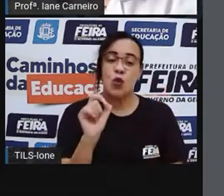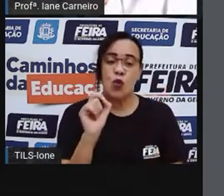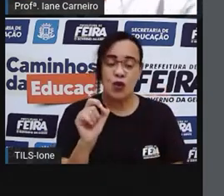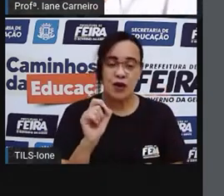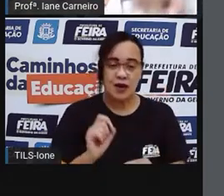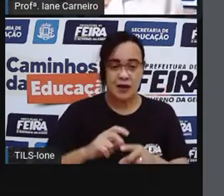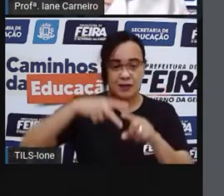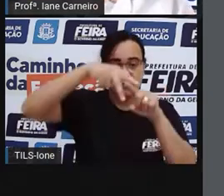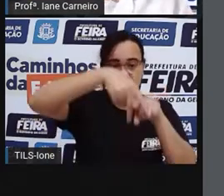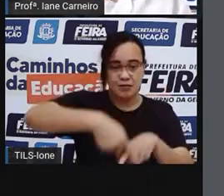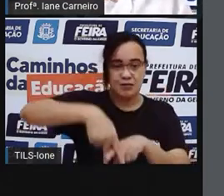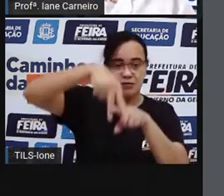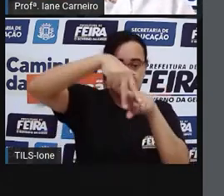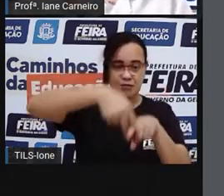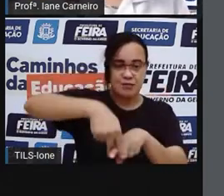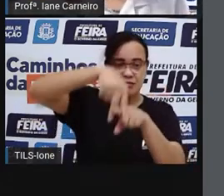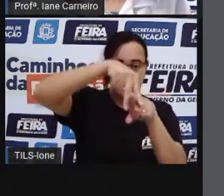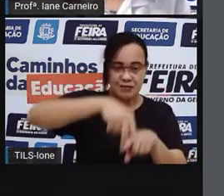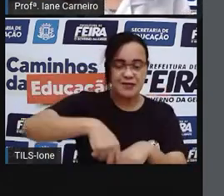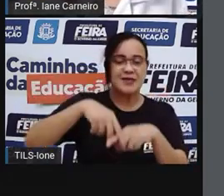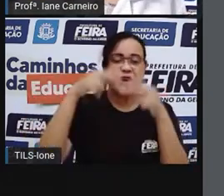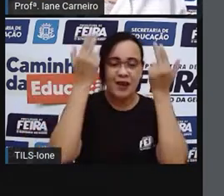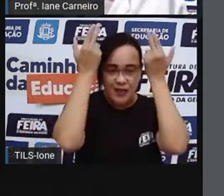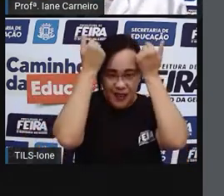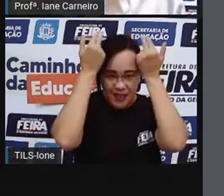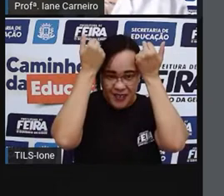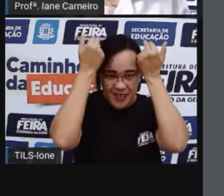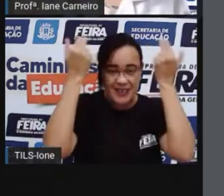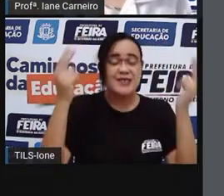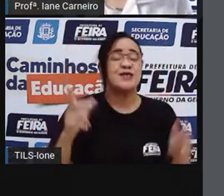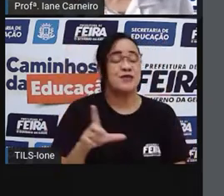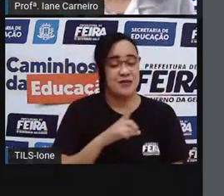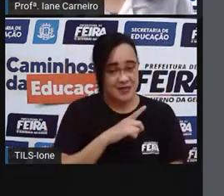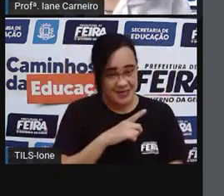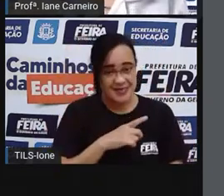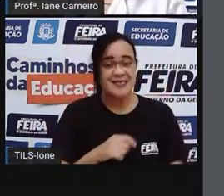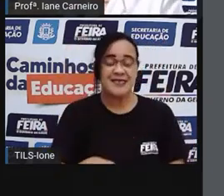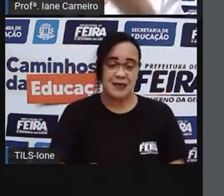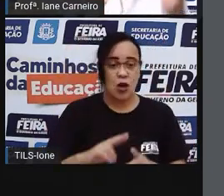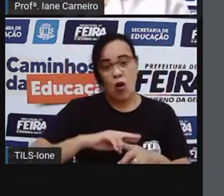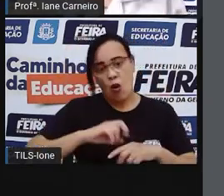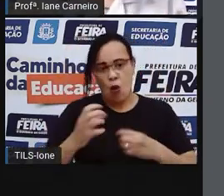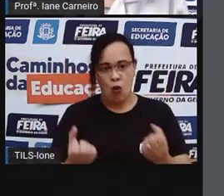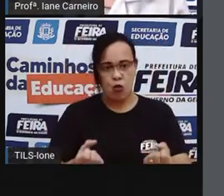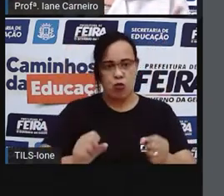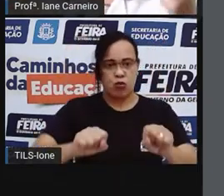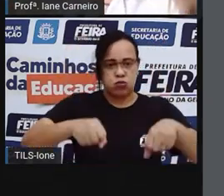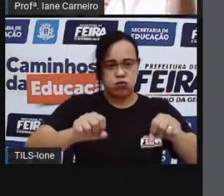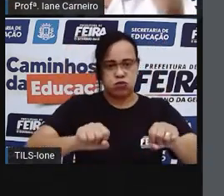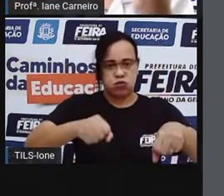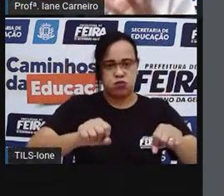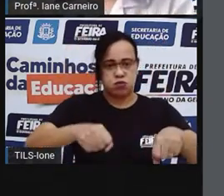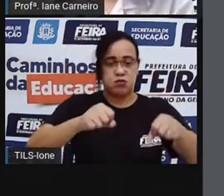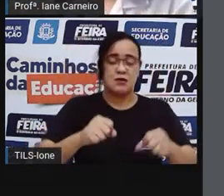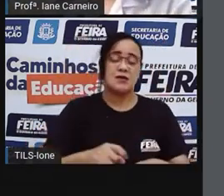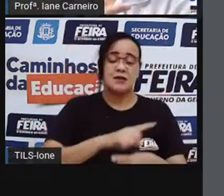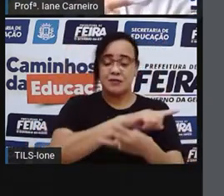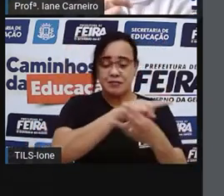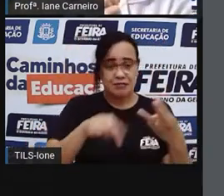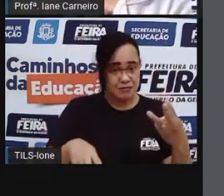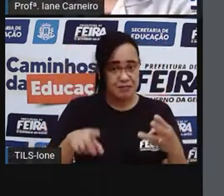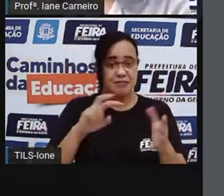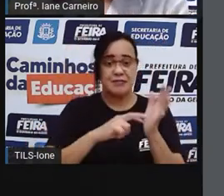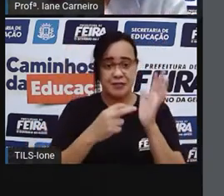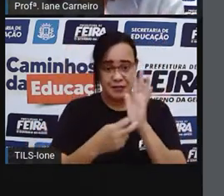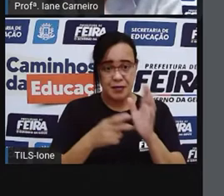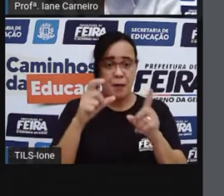montar, né? Um monte nesse cavalo pra você dar um passeio. É monte ali na moto, tá certo? Então, tem três significados da